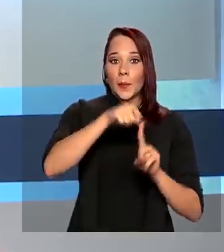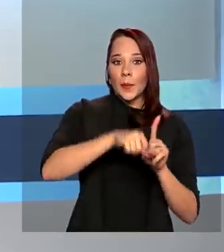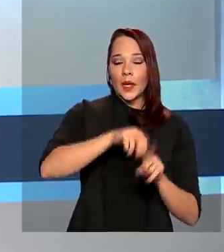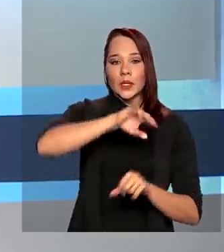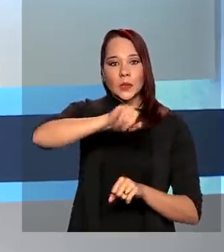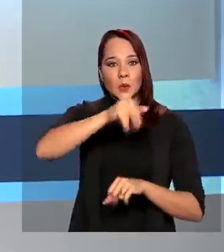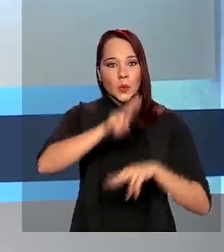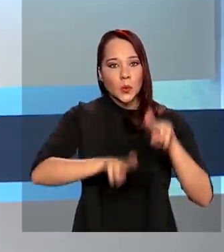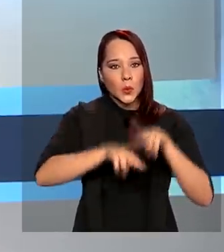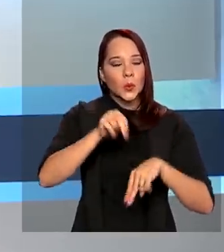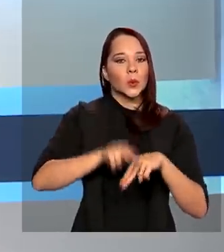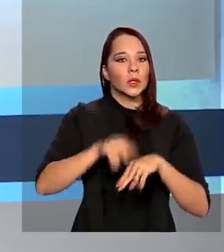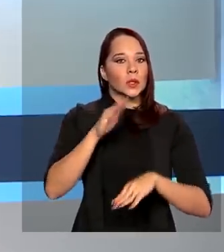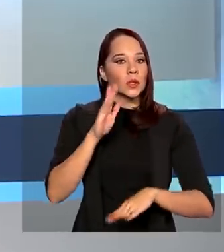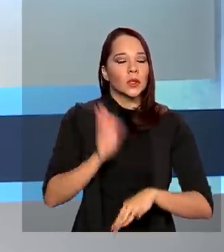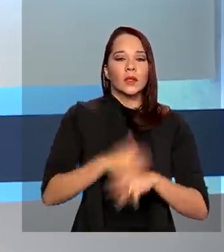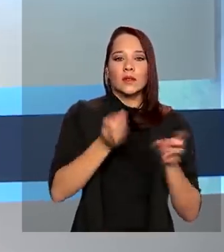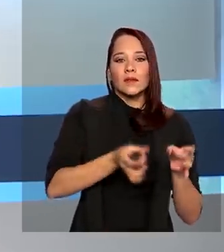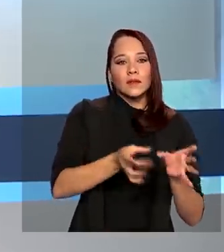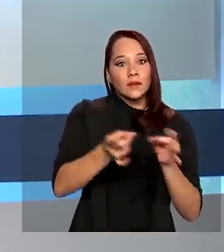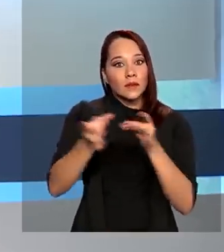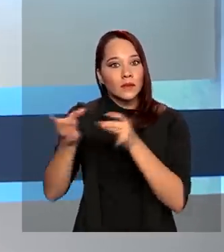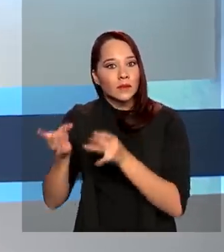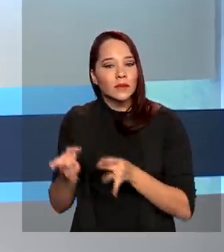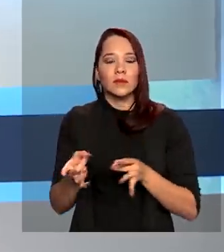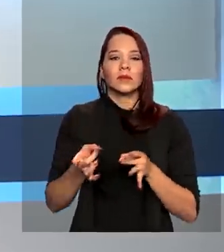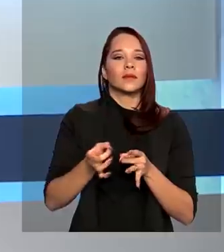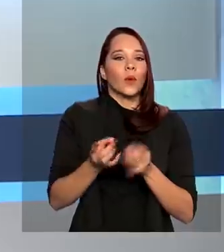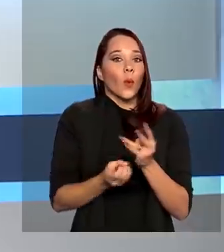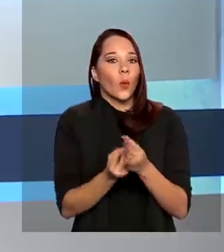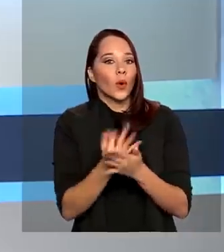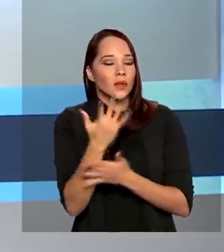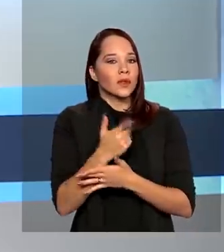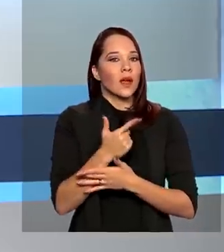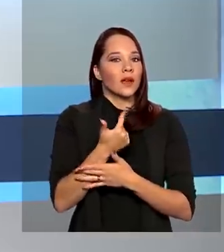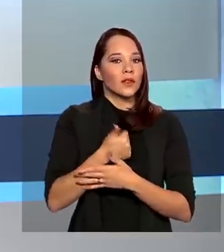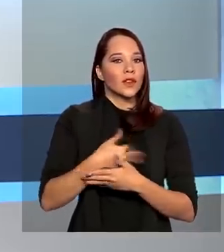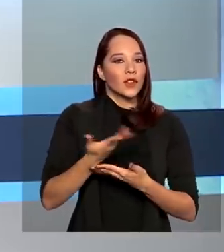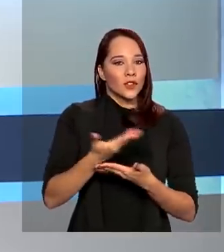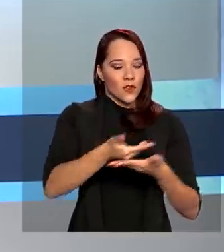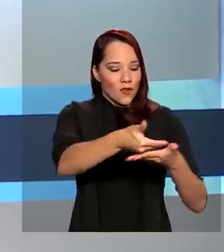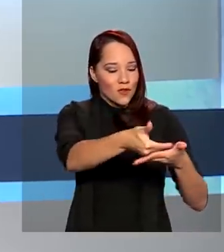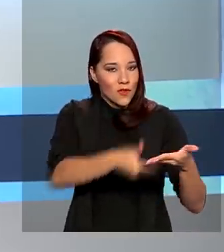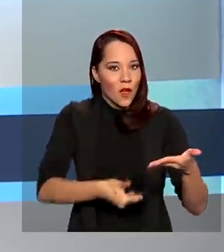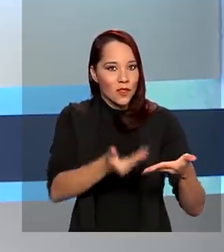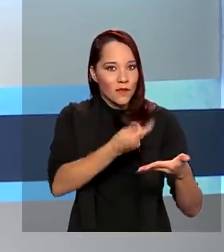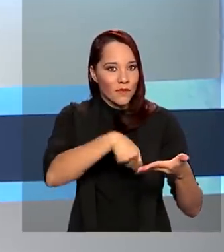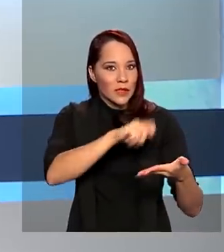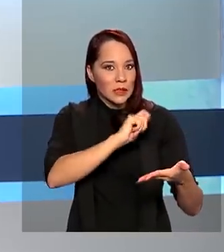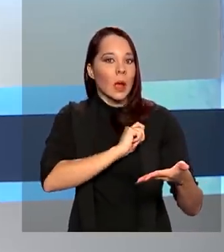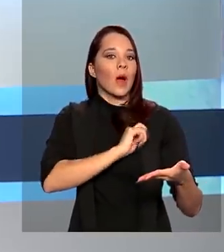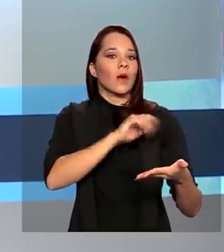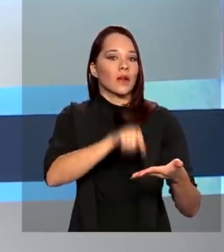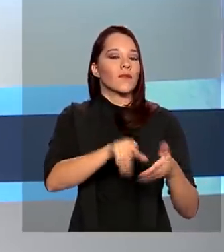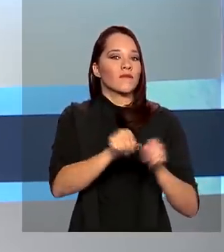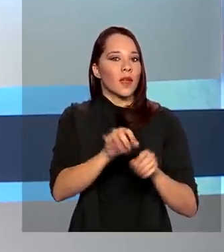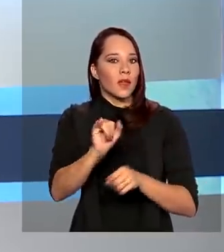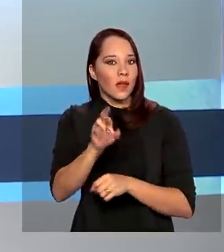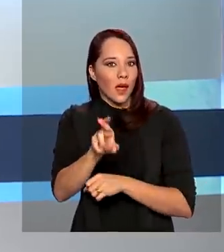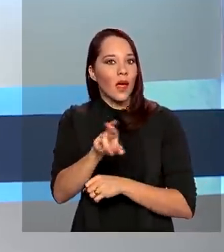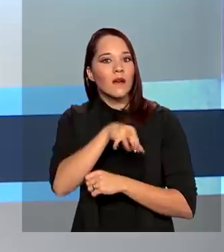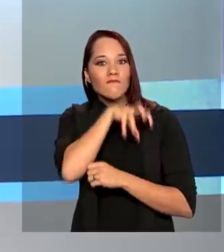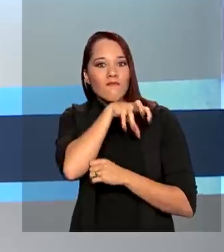junho registrou o maior nível de vendas do ano. As quantidades de notas fiscais eletrônicas emitidas pela Receita Federal